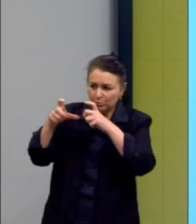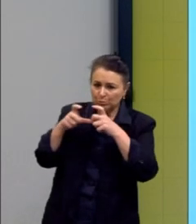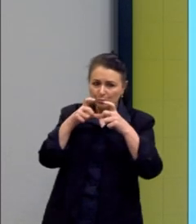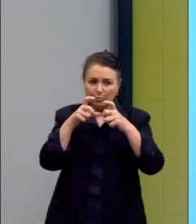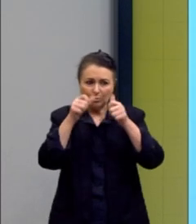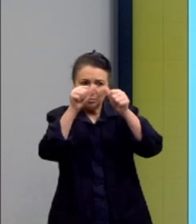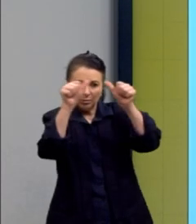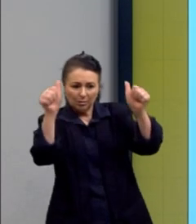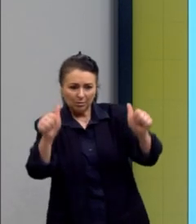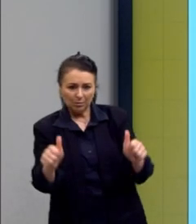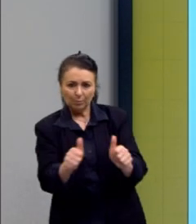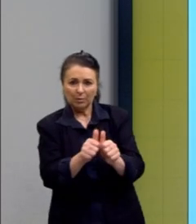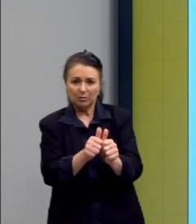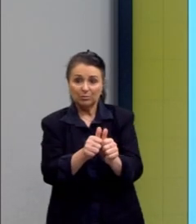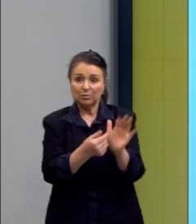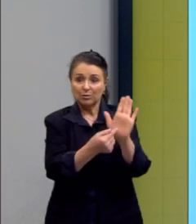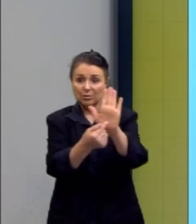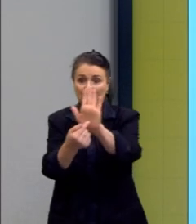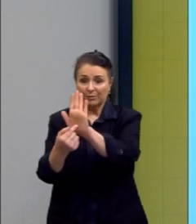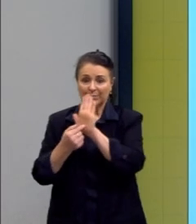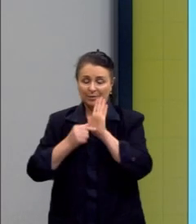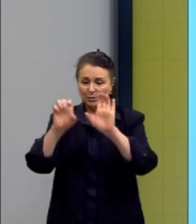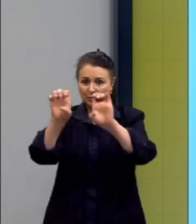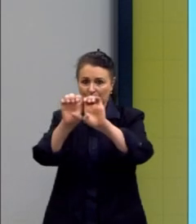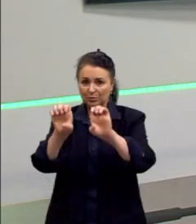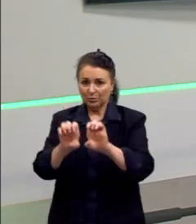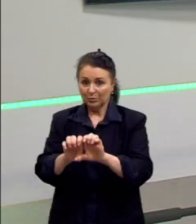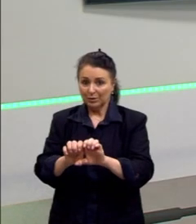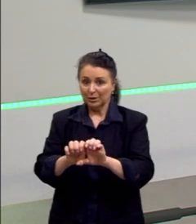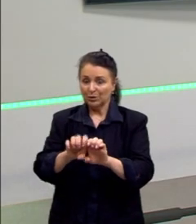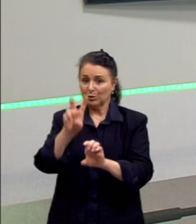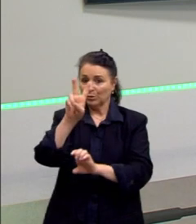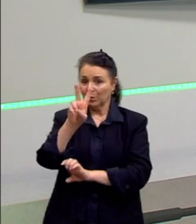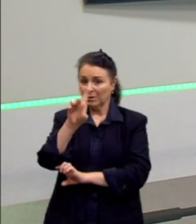e trouxe ela para uma estrutura bidimensional.